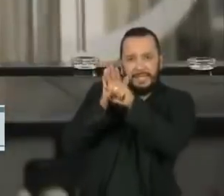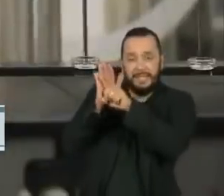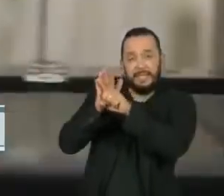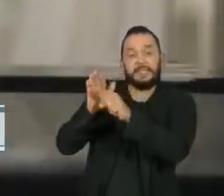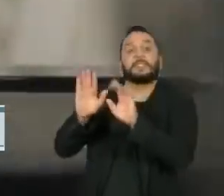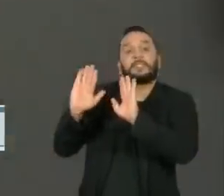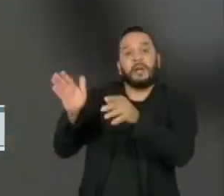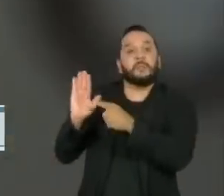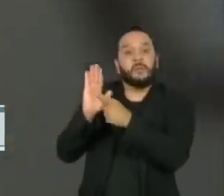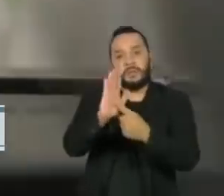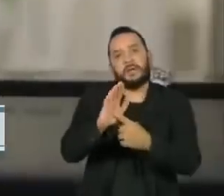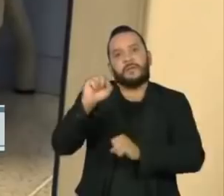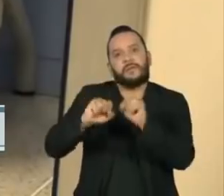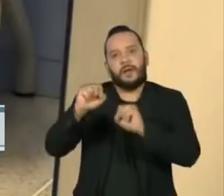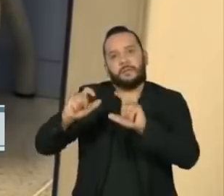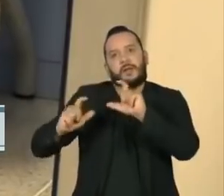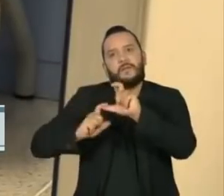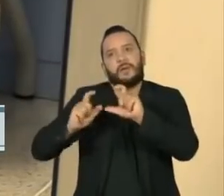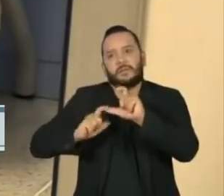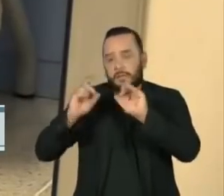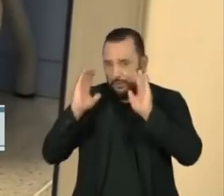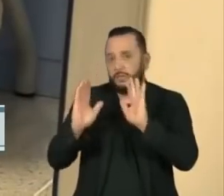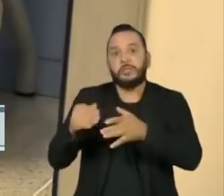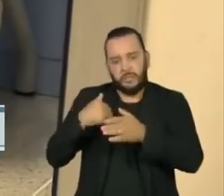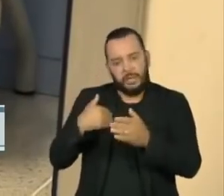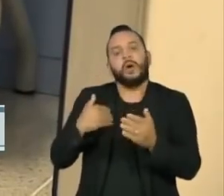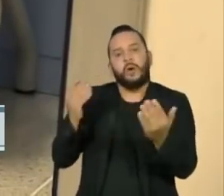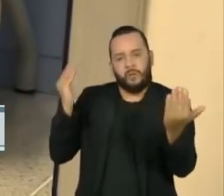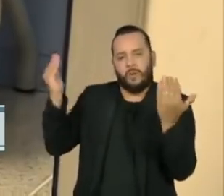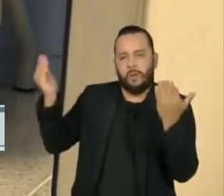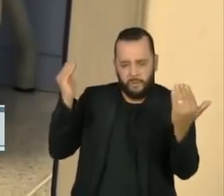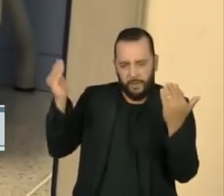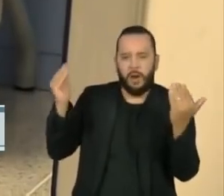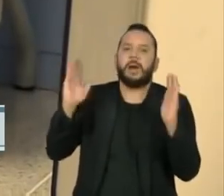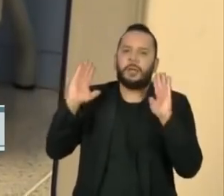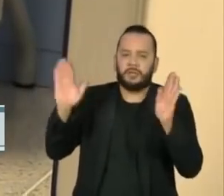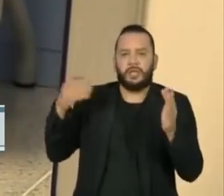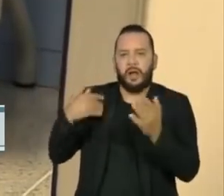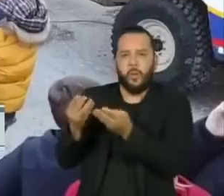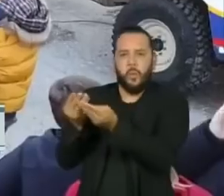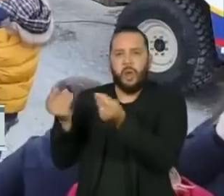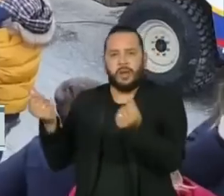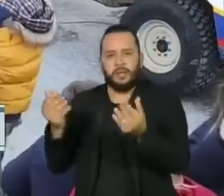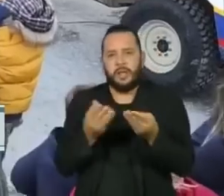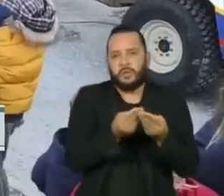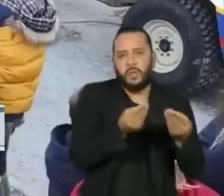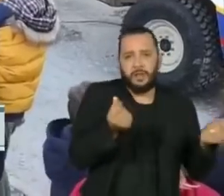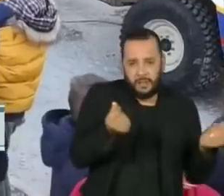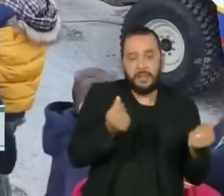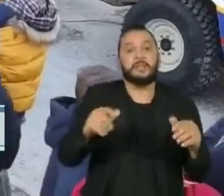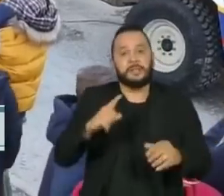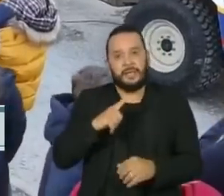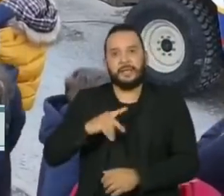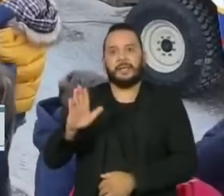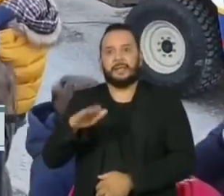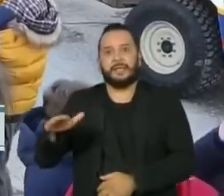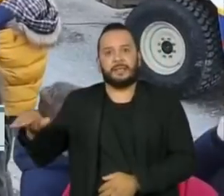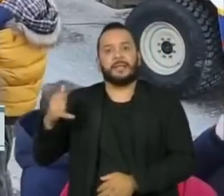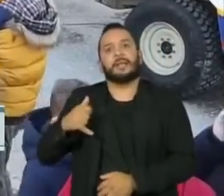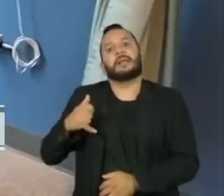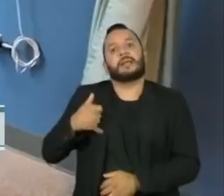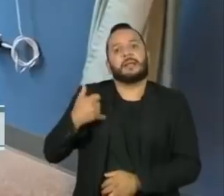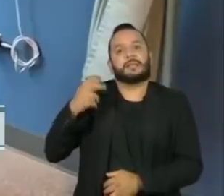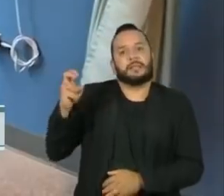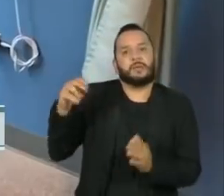apresentados pelo fabricante, que comparam a eficácia e a segurança da vacina em crianças de 5 a